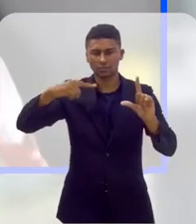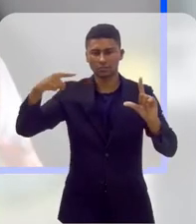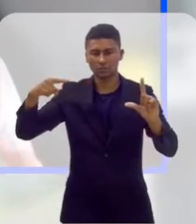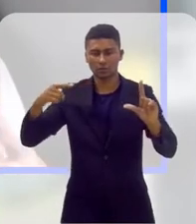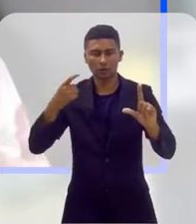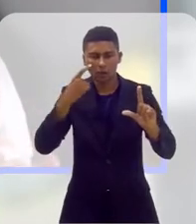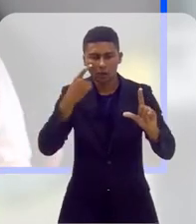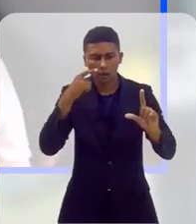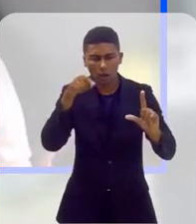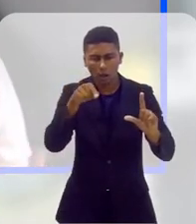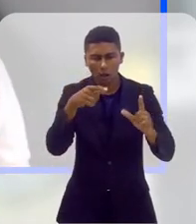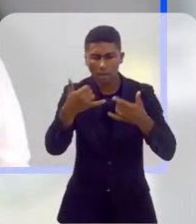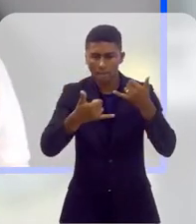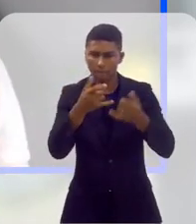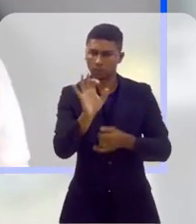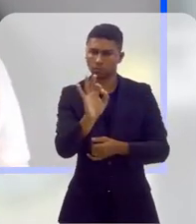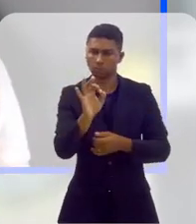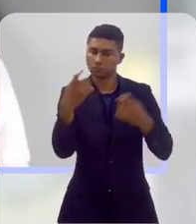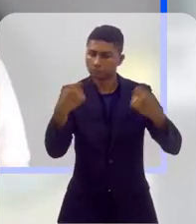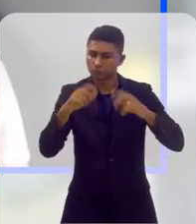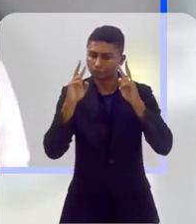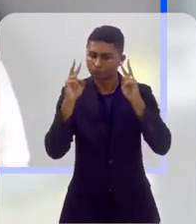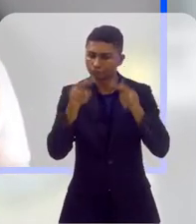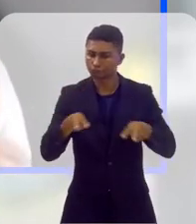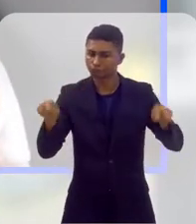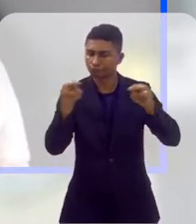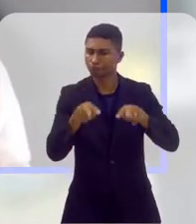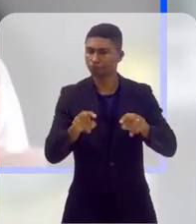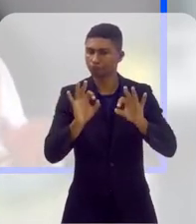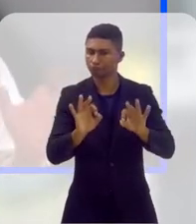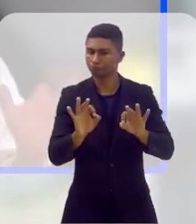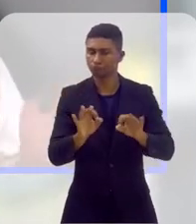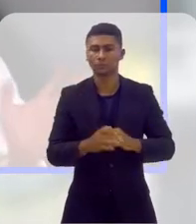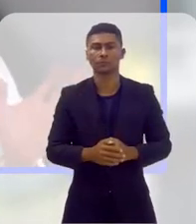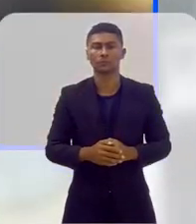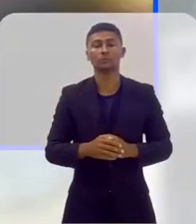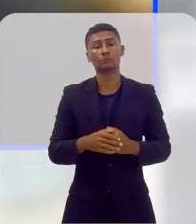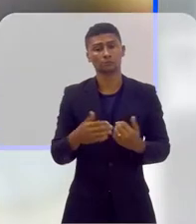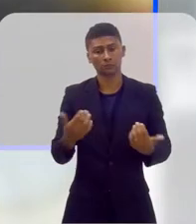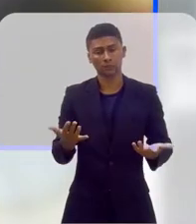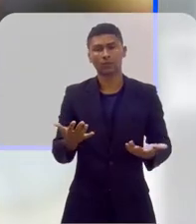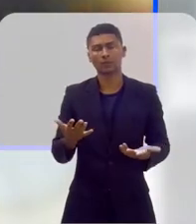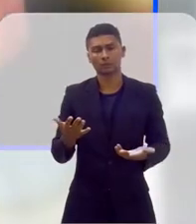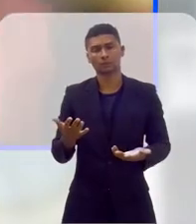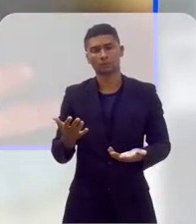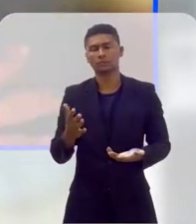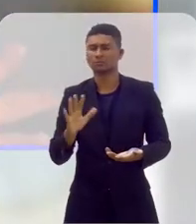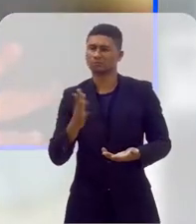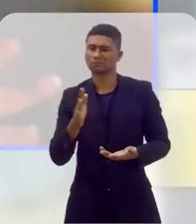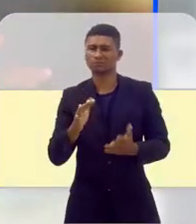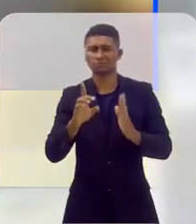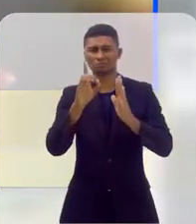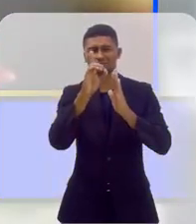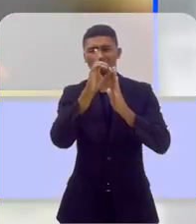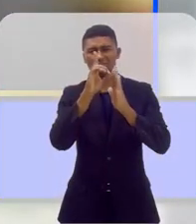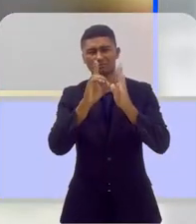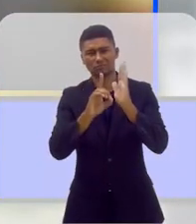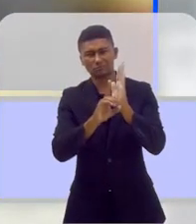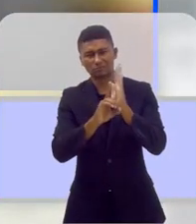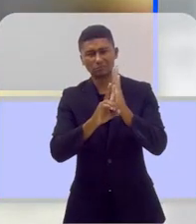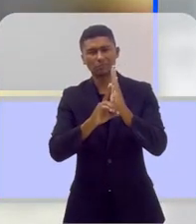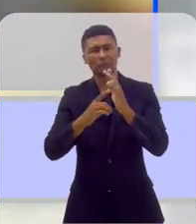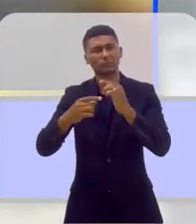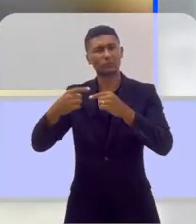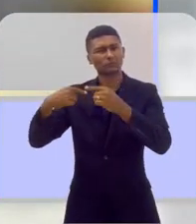gente tem que ter um olhar muito complexo em relação a vários fatores. Primeiro, existe aí nos últimos, vou colocar nas últimas décadas, né? Um